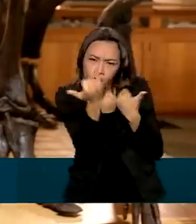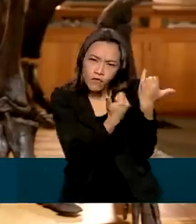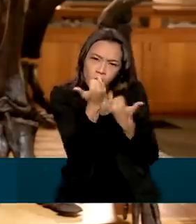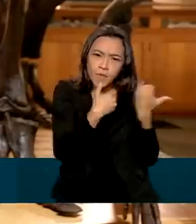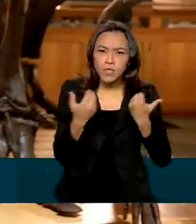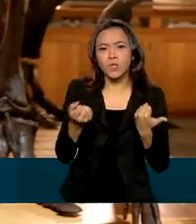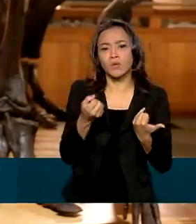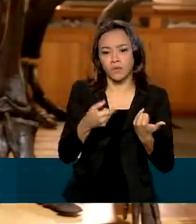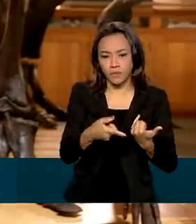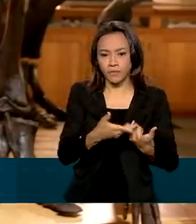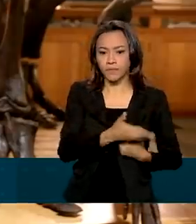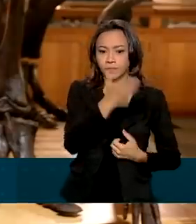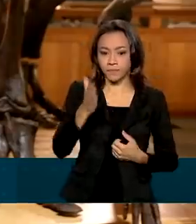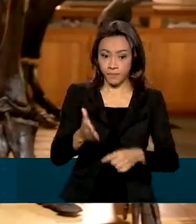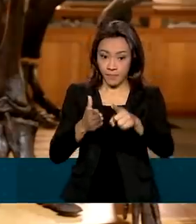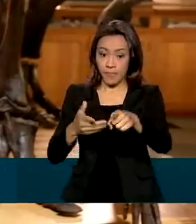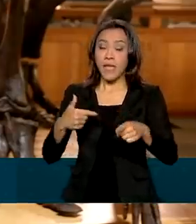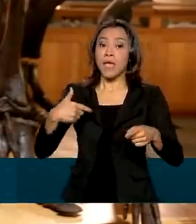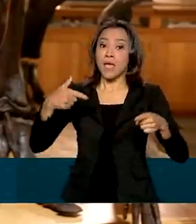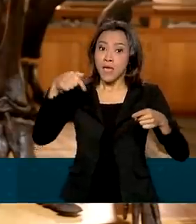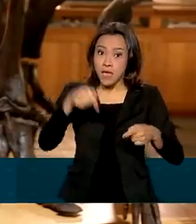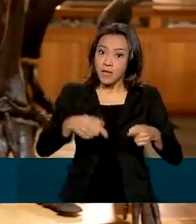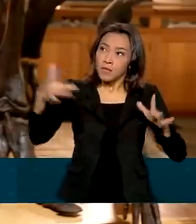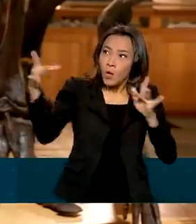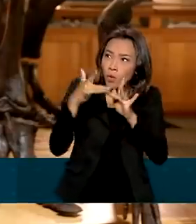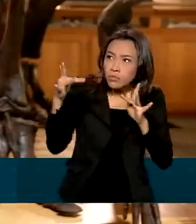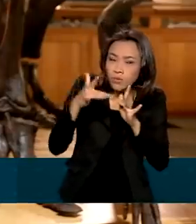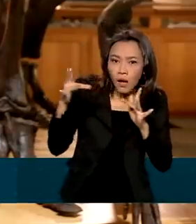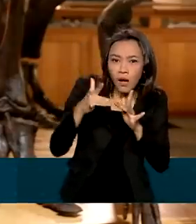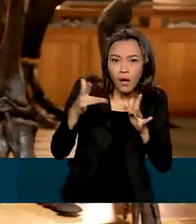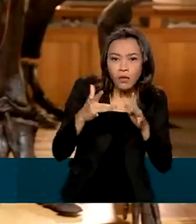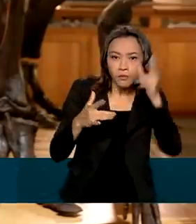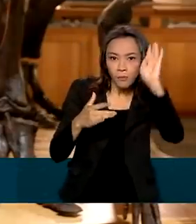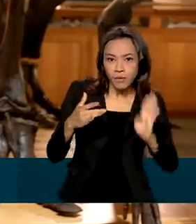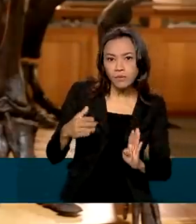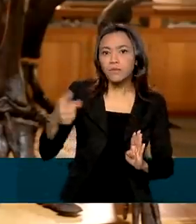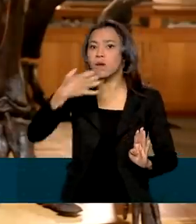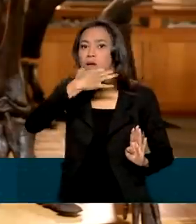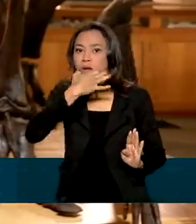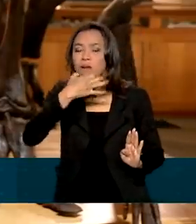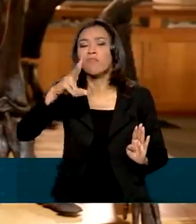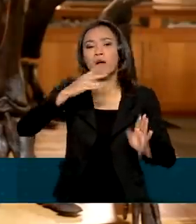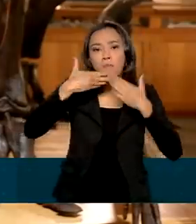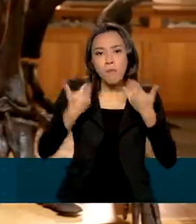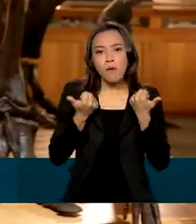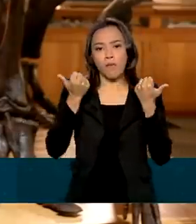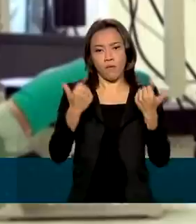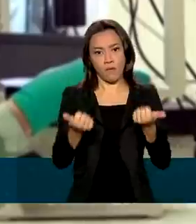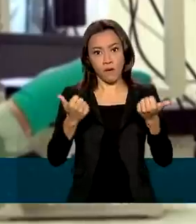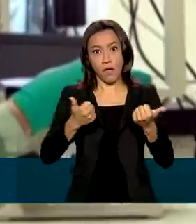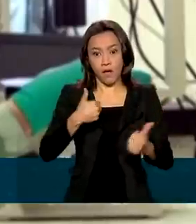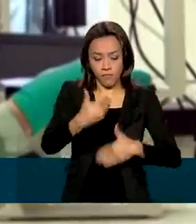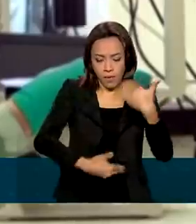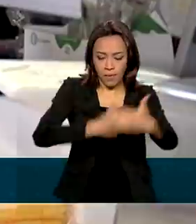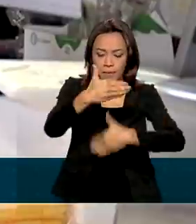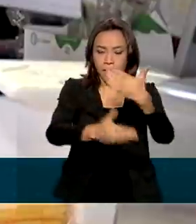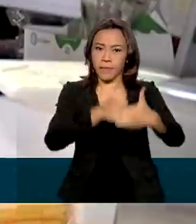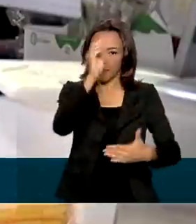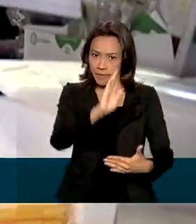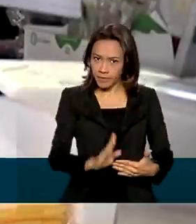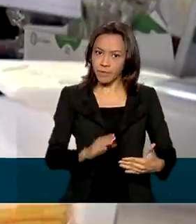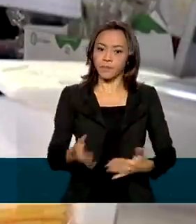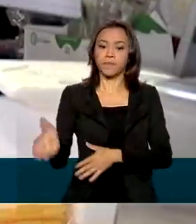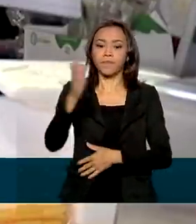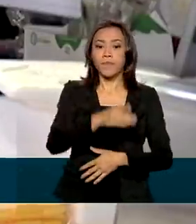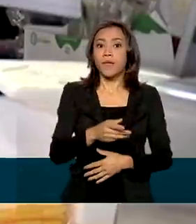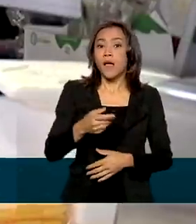Nesse intercâmbio, seguramente vão melhorar as condições de assistência do nosso país. A parceria não